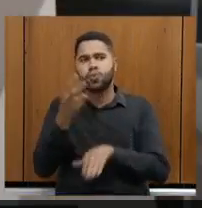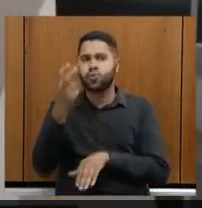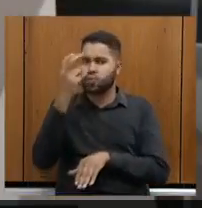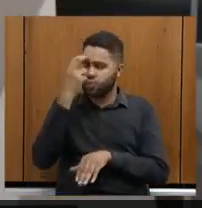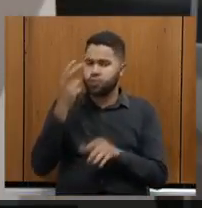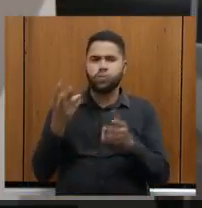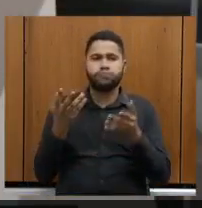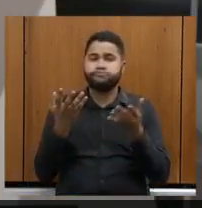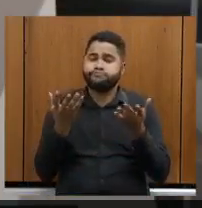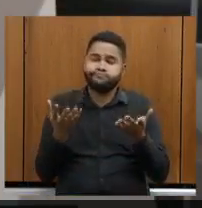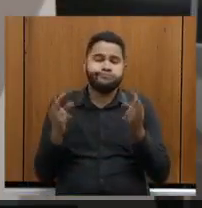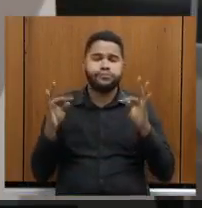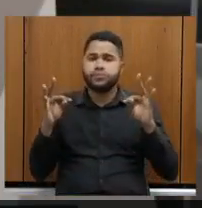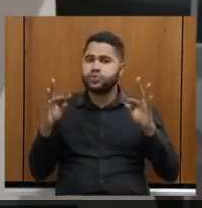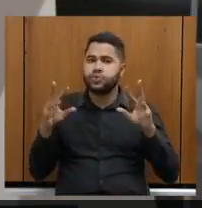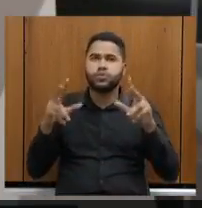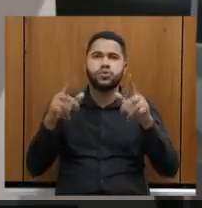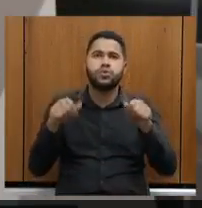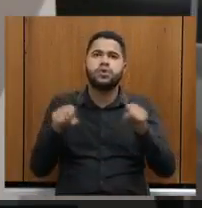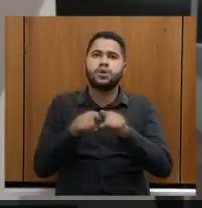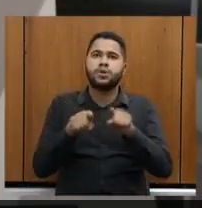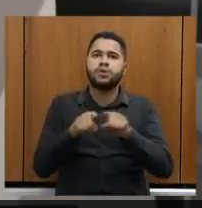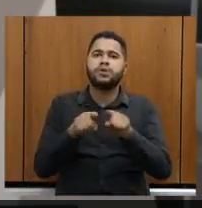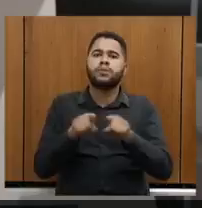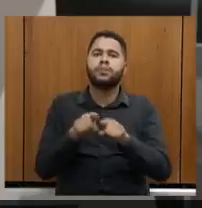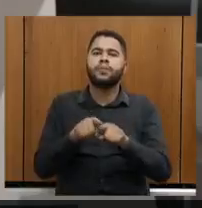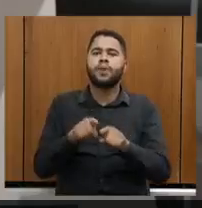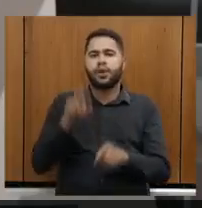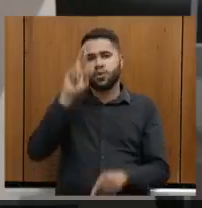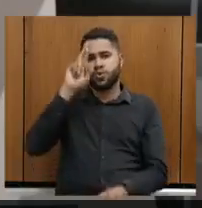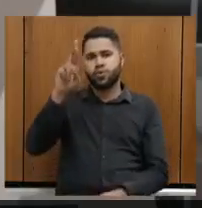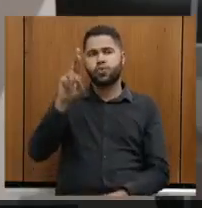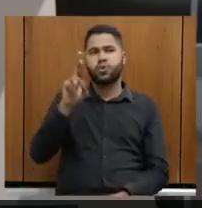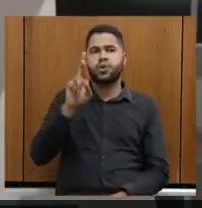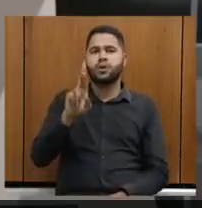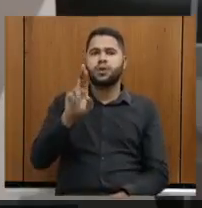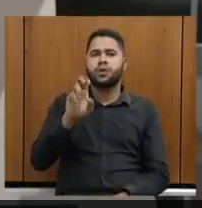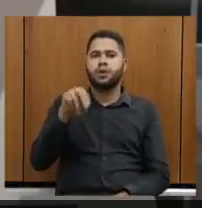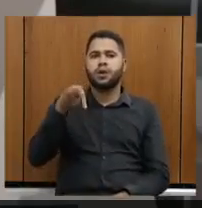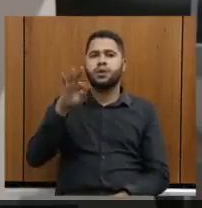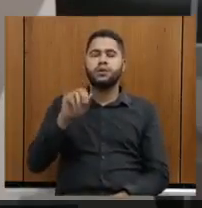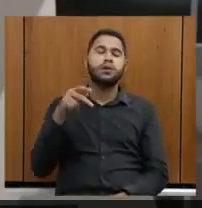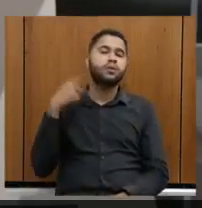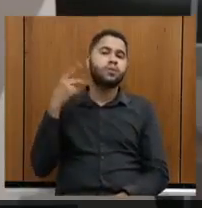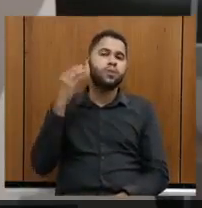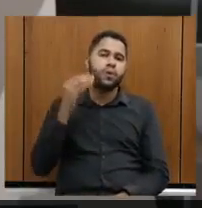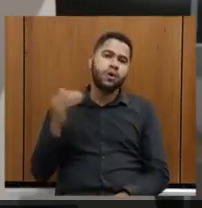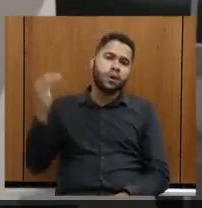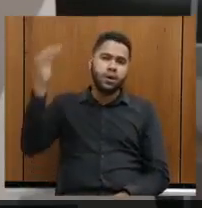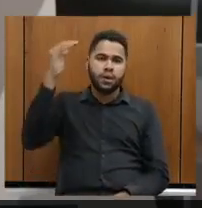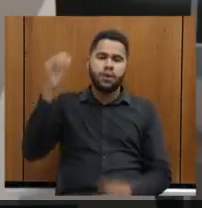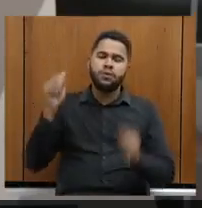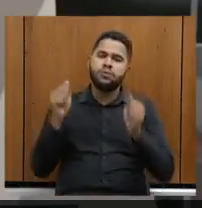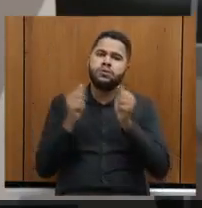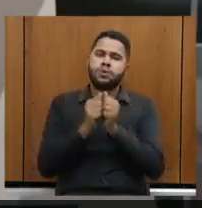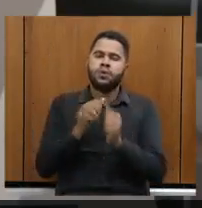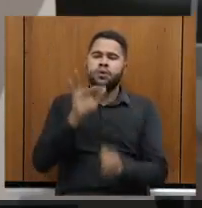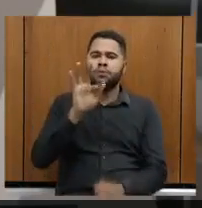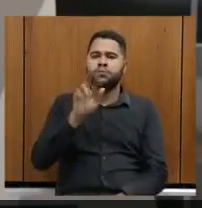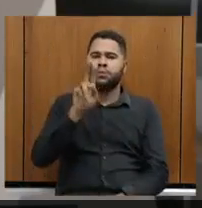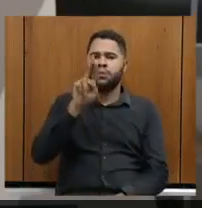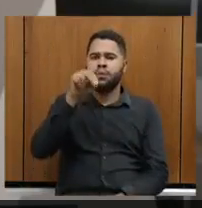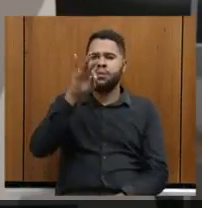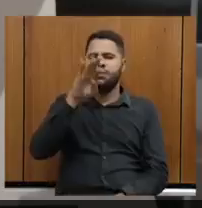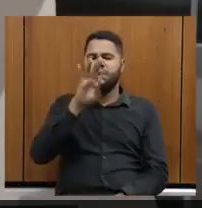a todas e a todos, e a doutora Renata, procuradora federal, junto à Funarte, que também o governo